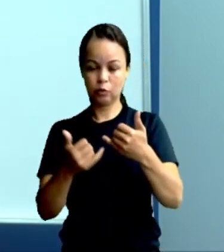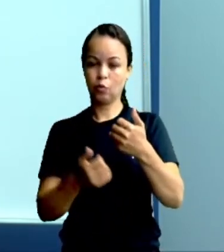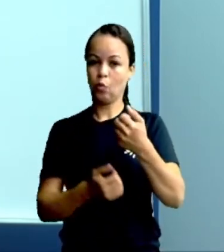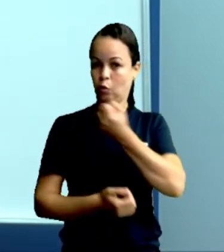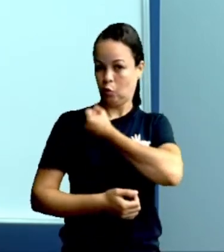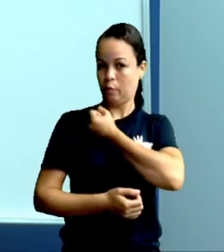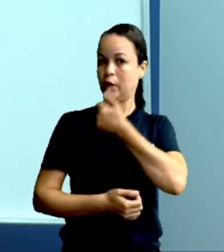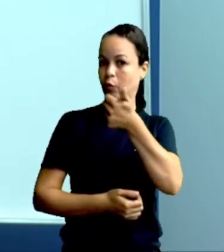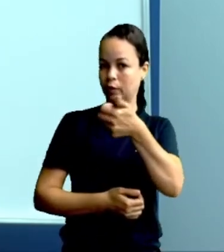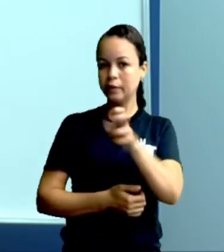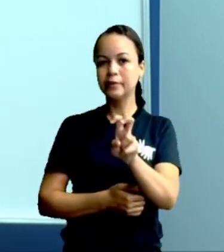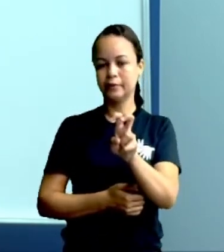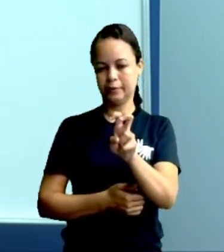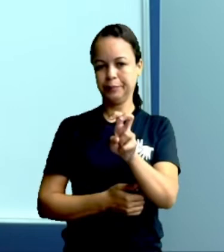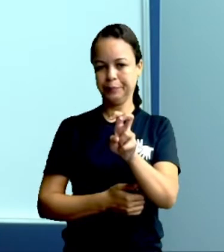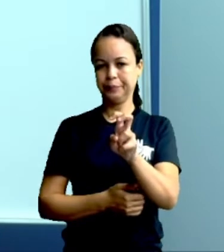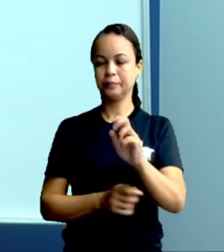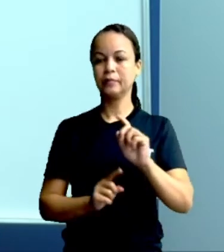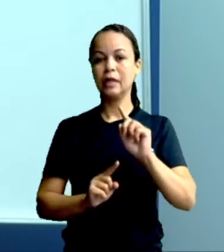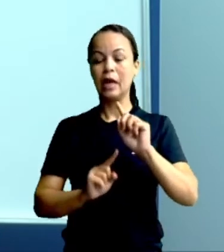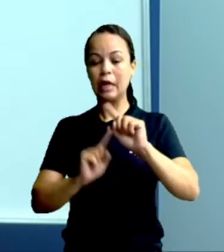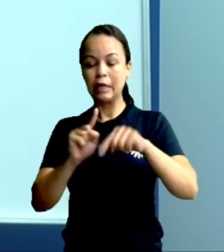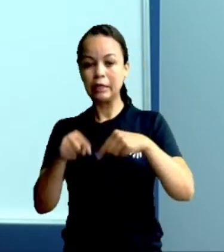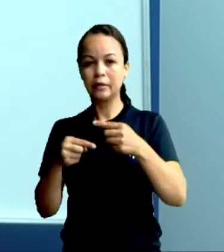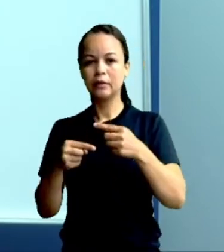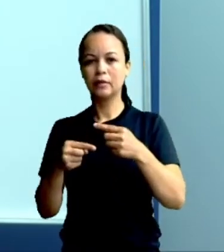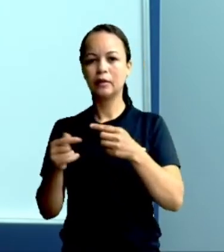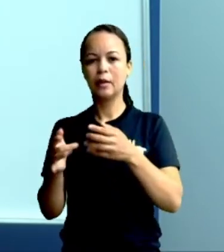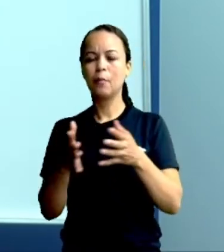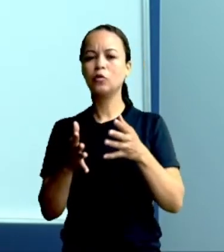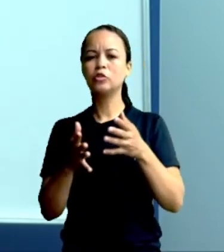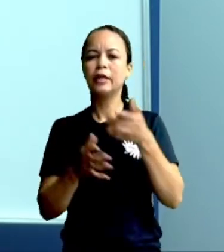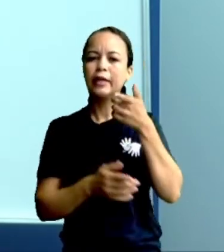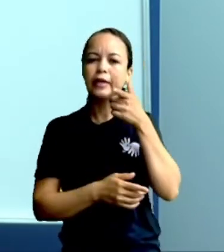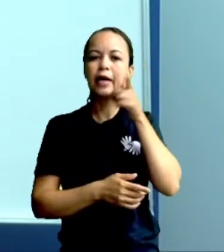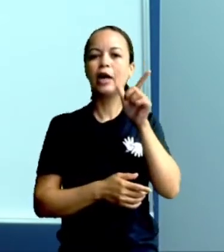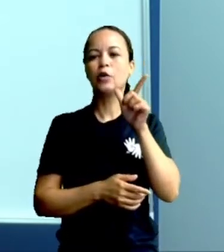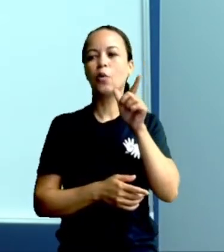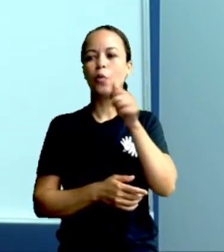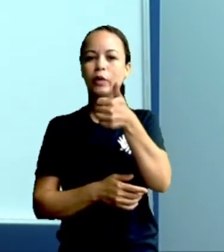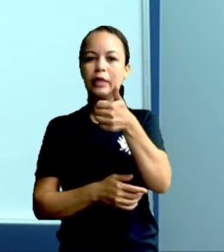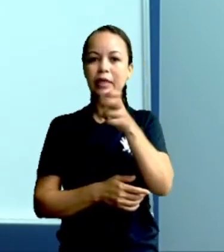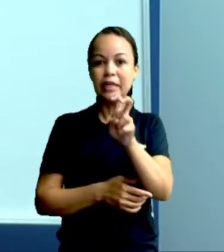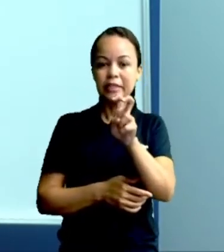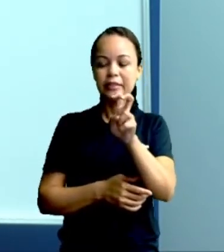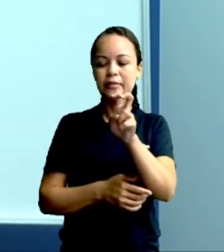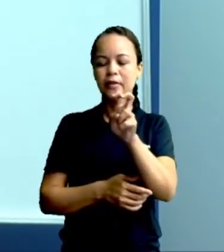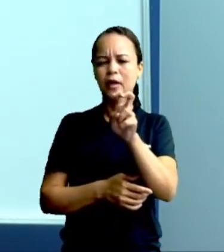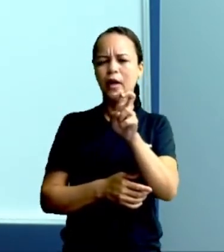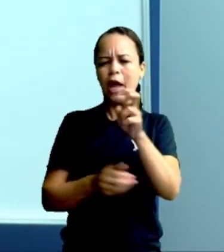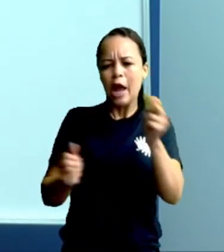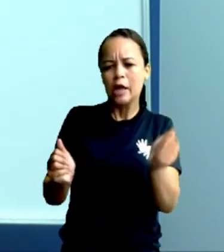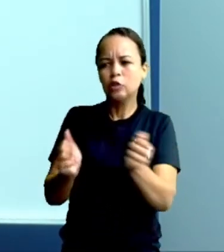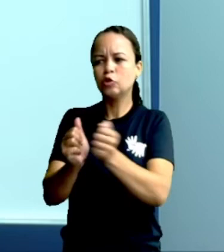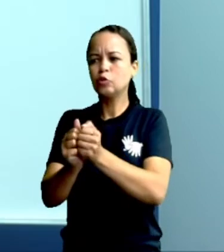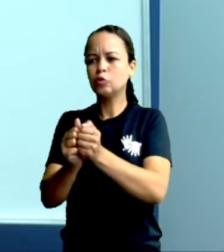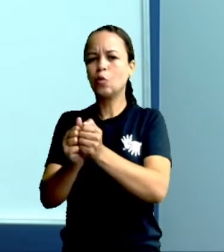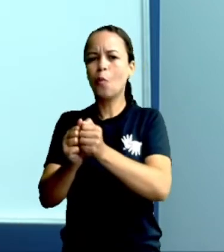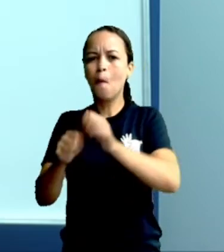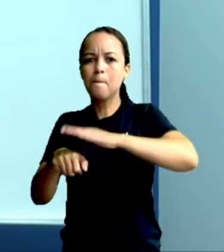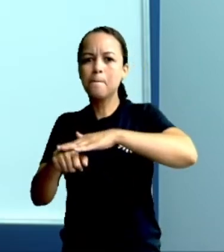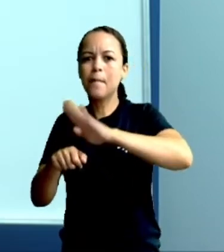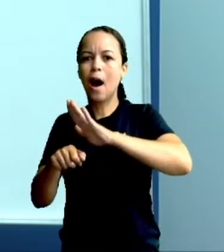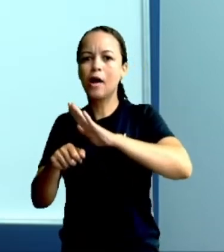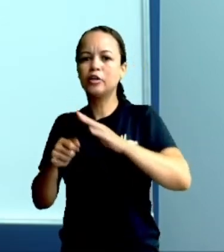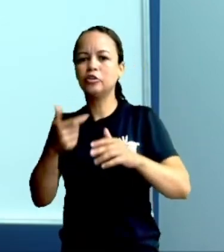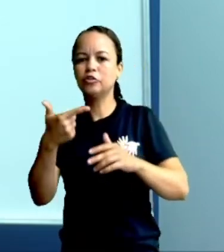15. E depois que ele ganhou esses 15, ele juntou com mais 20 carrinhos que ele